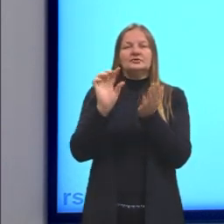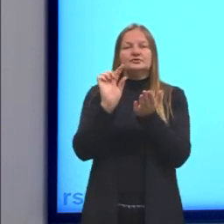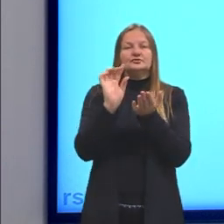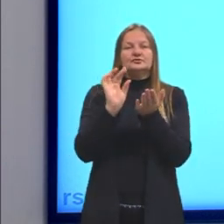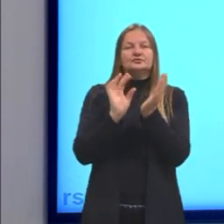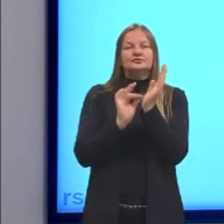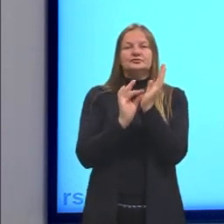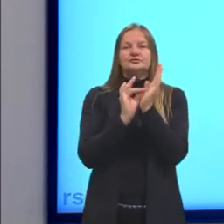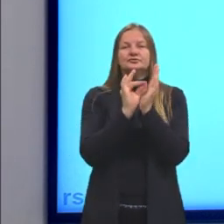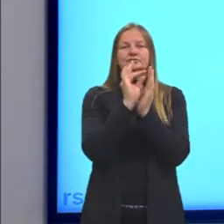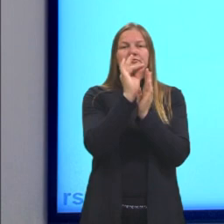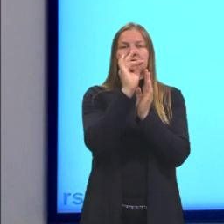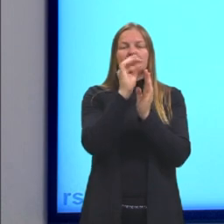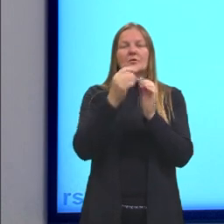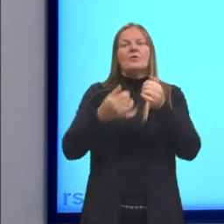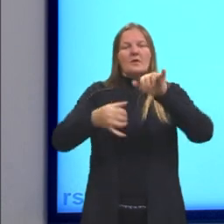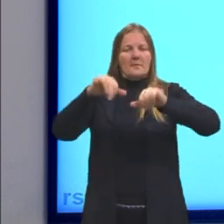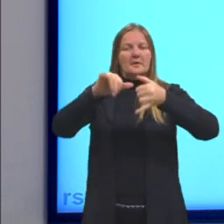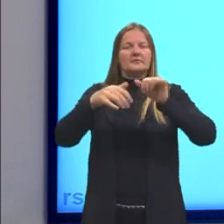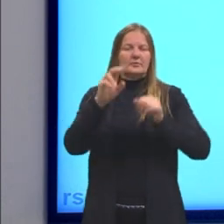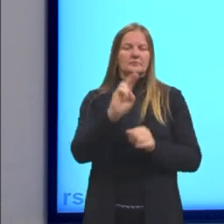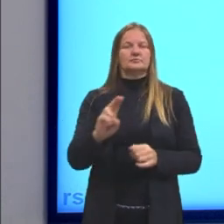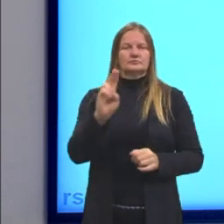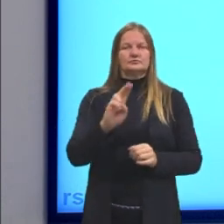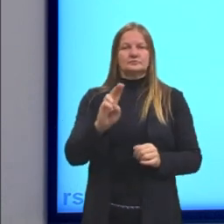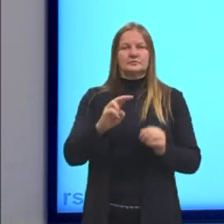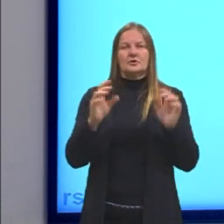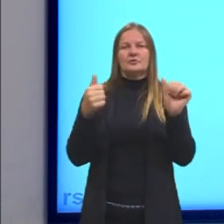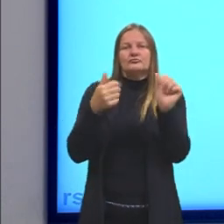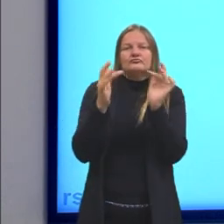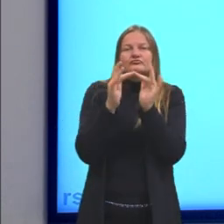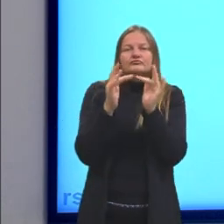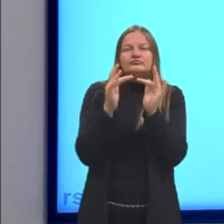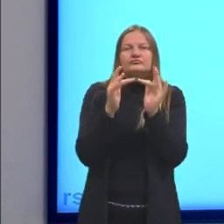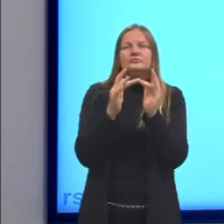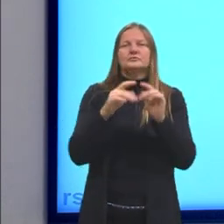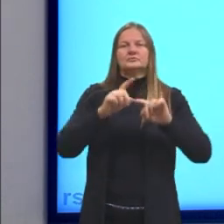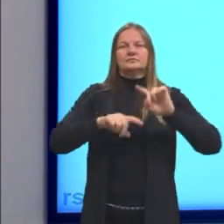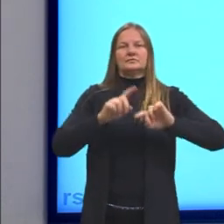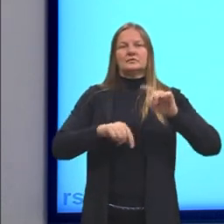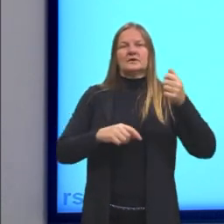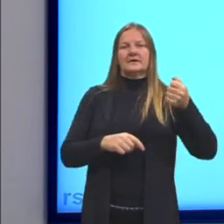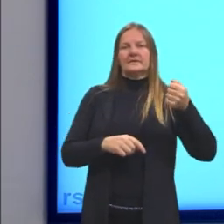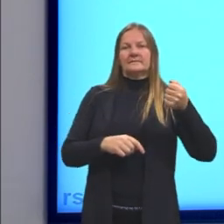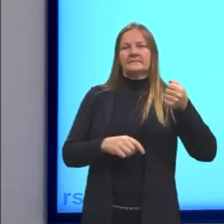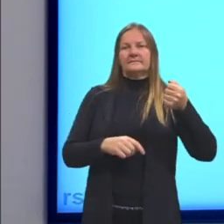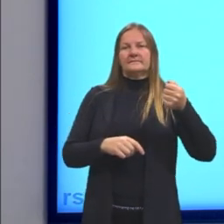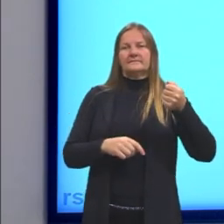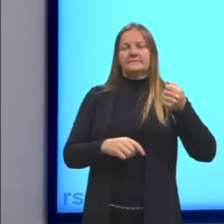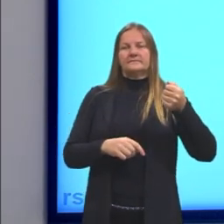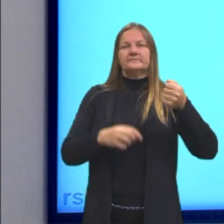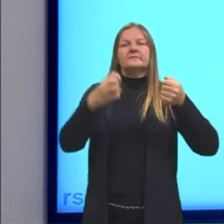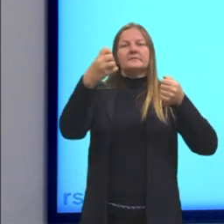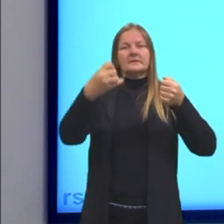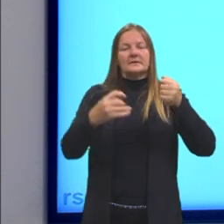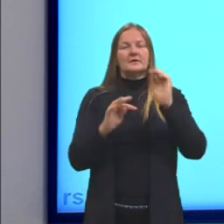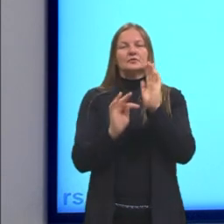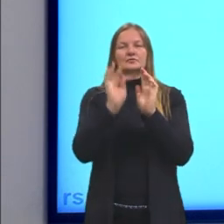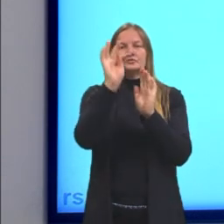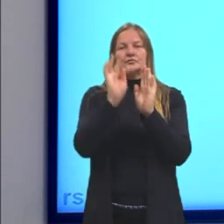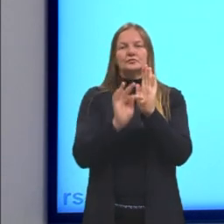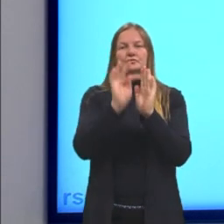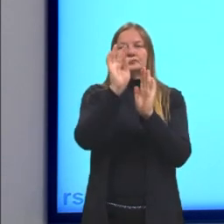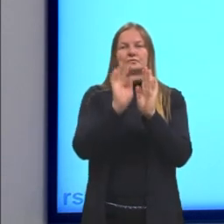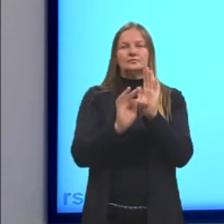Então, digamos que eu coloquei esse termômetro em contato com o corpo A e aí ele me disse uma certa temperatura aqui. é uma